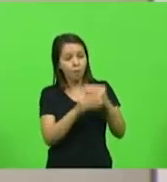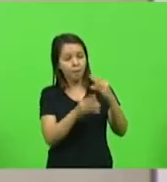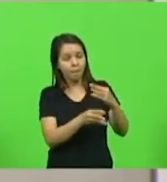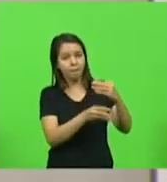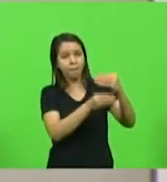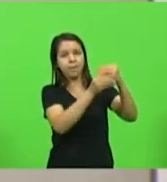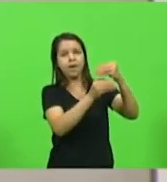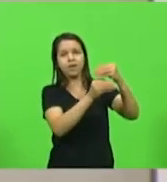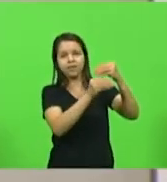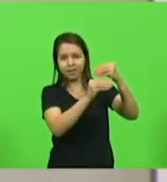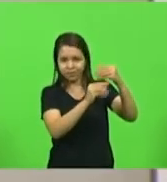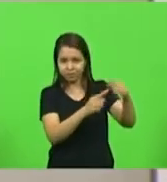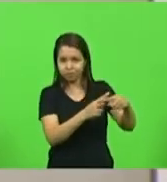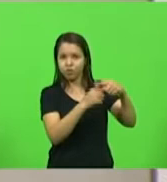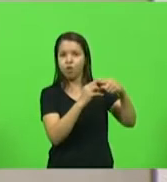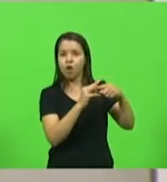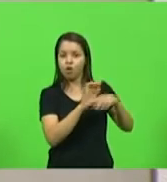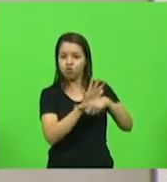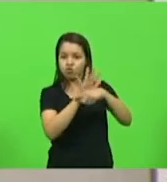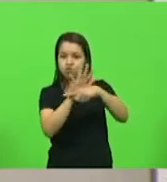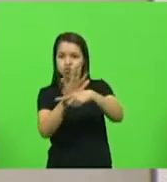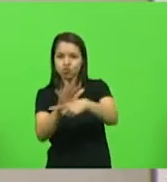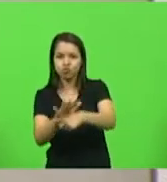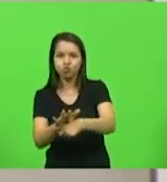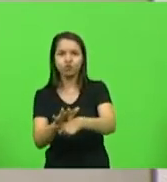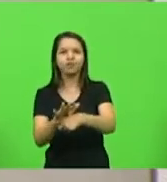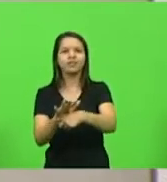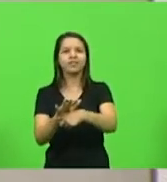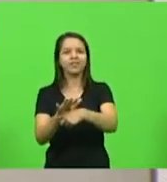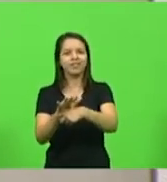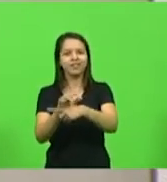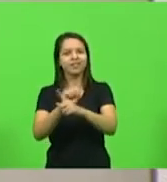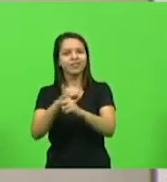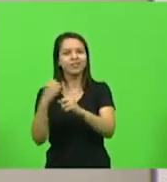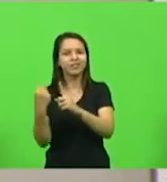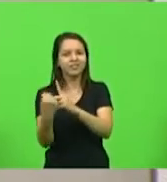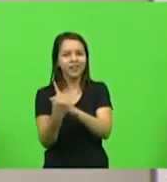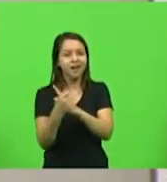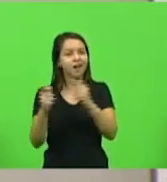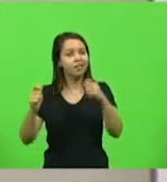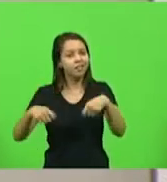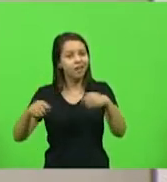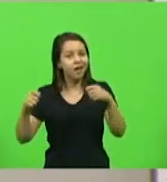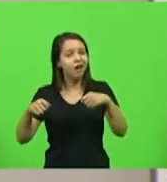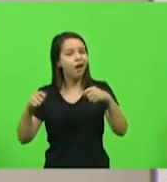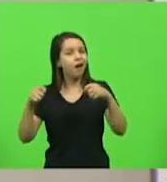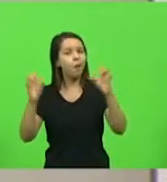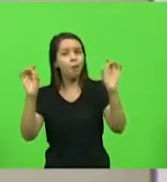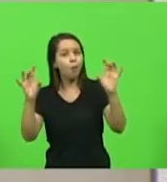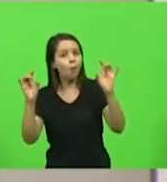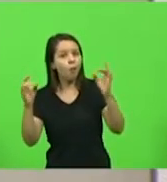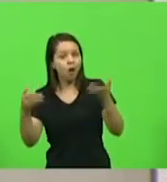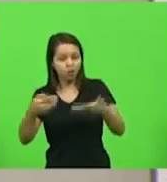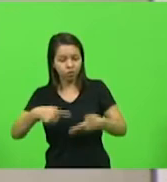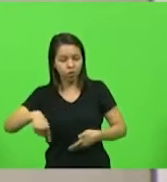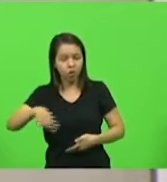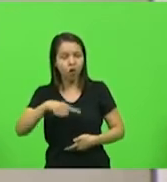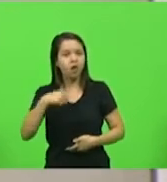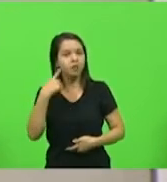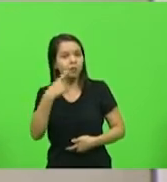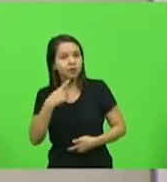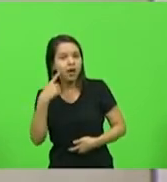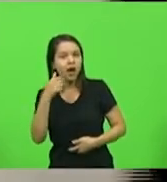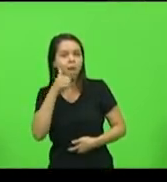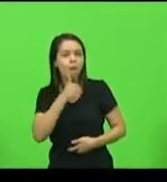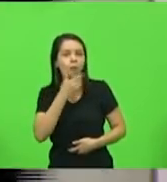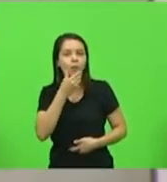à sociedade, elas levam aos nossos municípios oportunidades que somente os deputados e as deputadas através de uma conversa